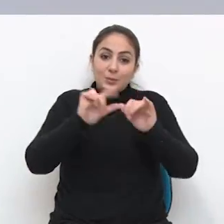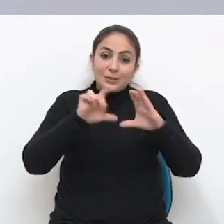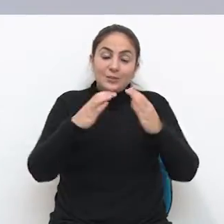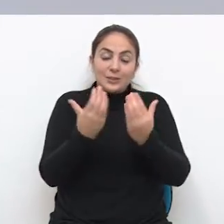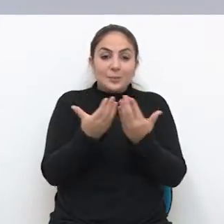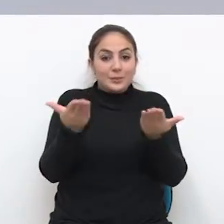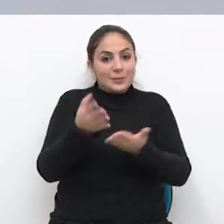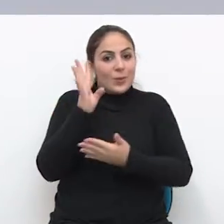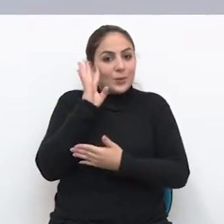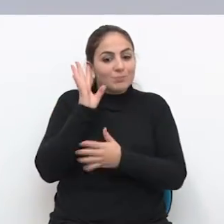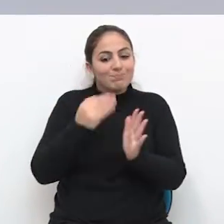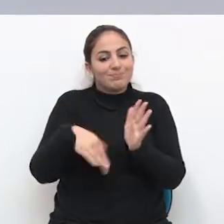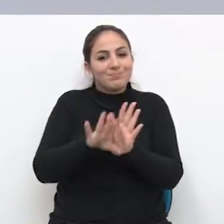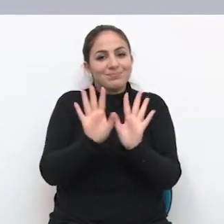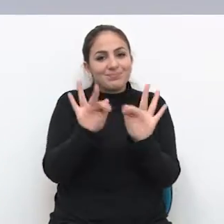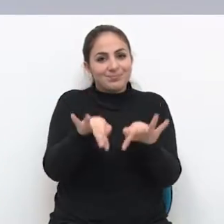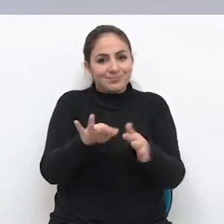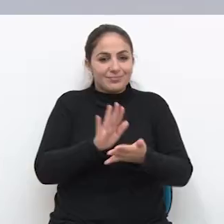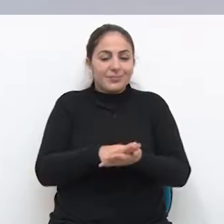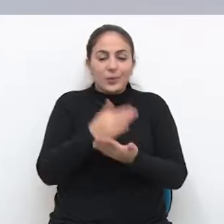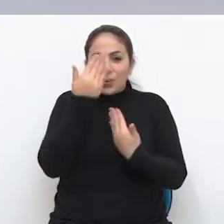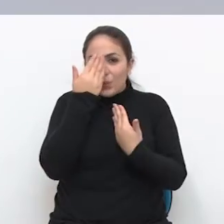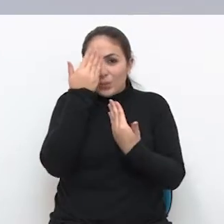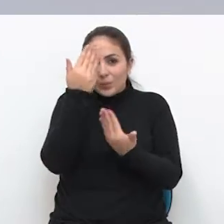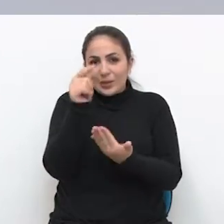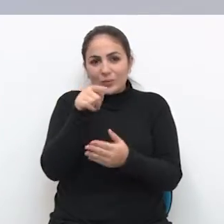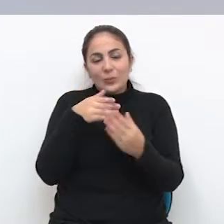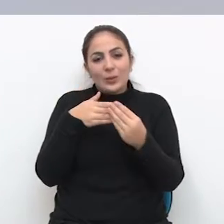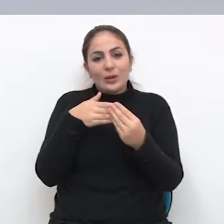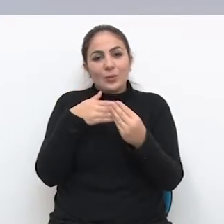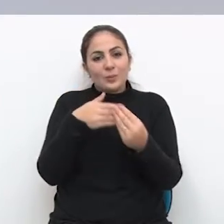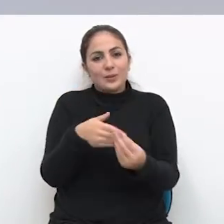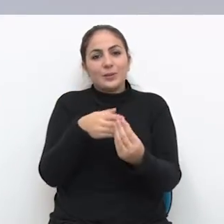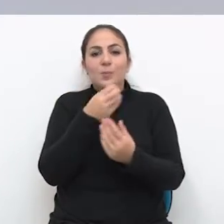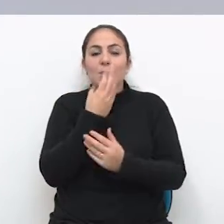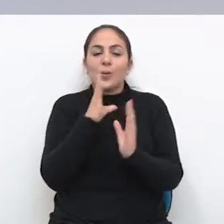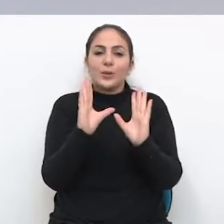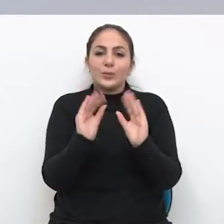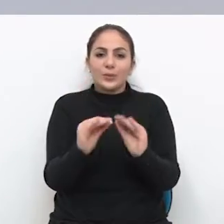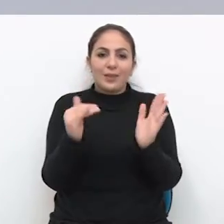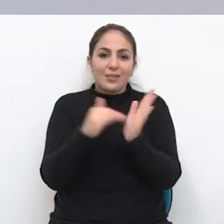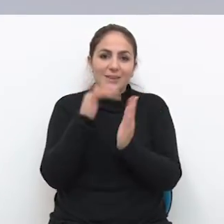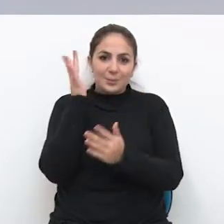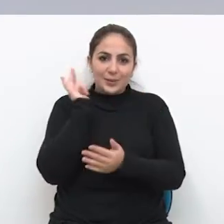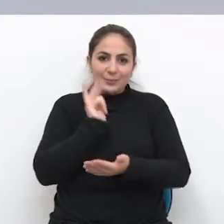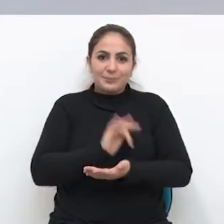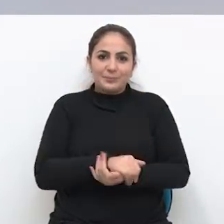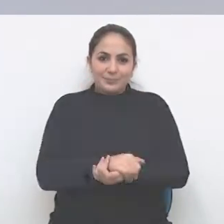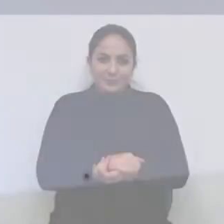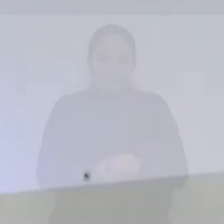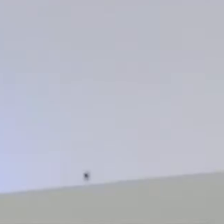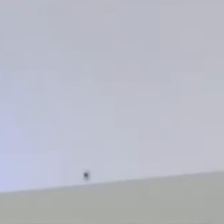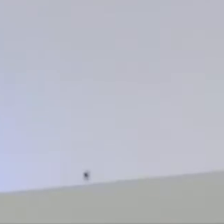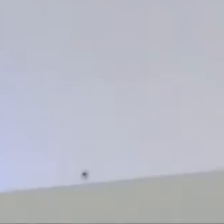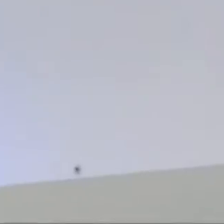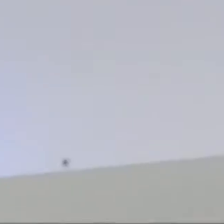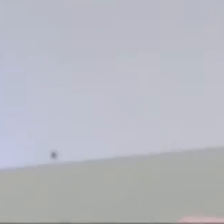Câmara desta quarta-feira está chegando ao fim. Obrigada pela sua audiência, uma boa noite e até amanhã.